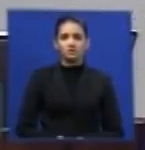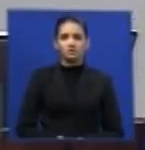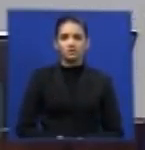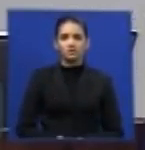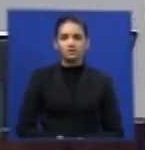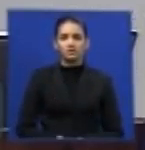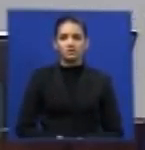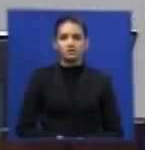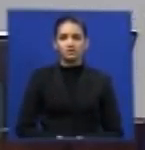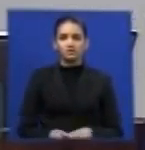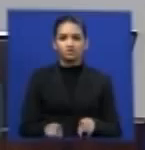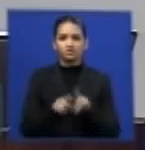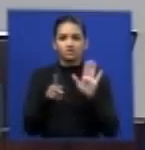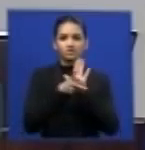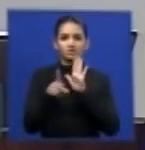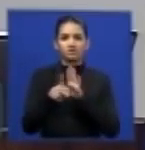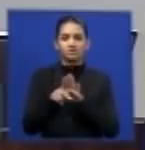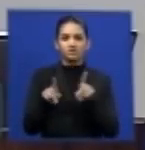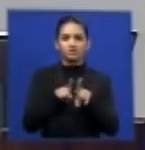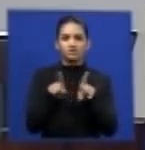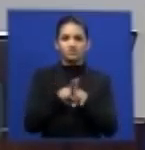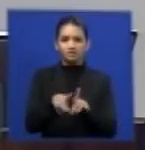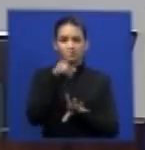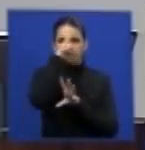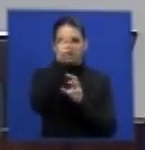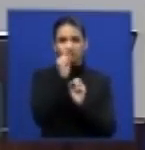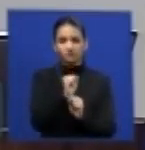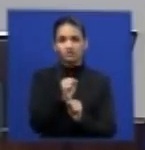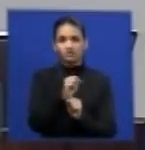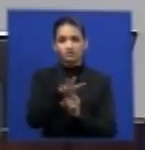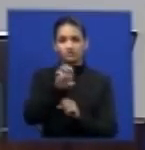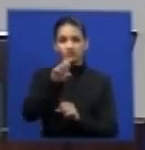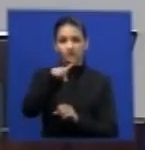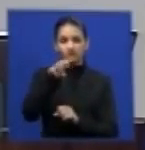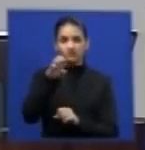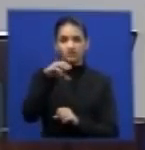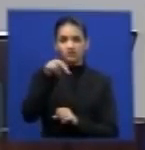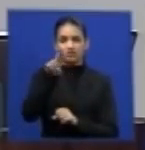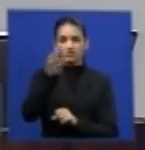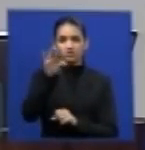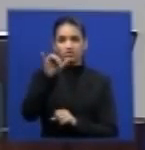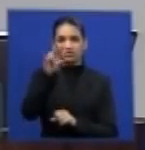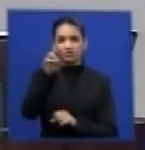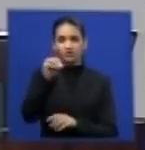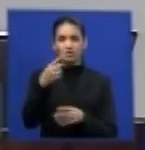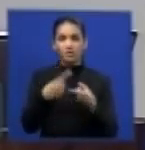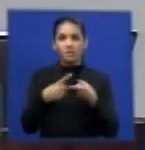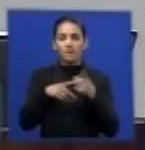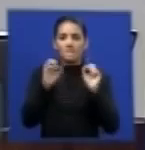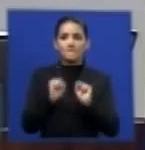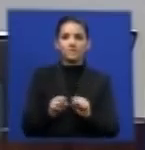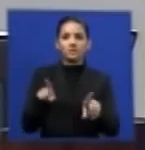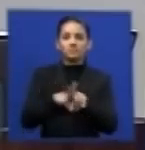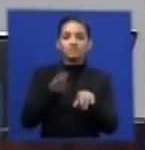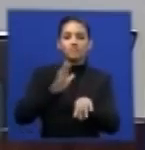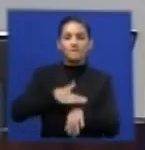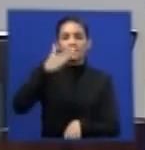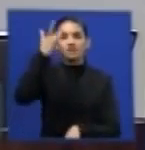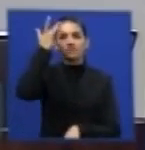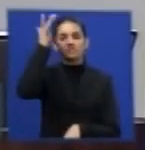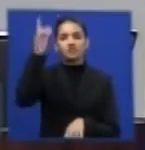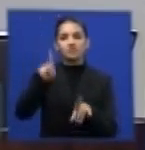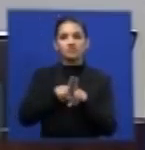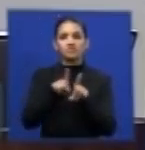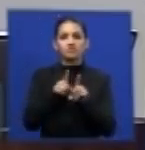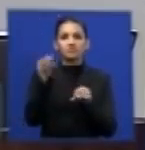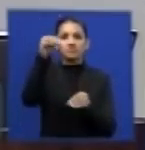próprias do poder executivo para que se permita com mais facilidade a inserção do